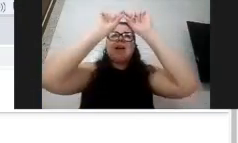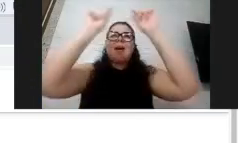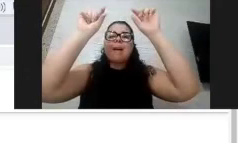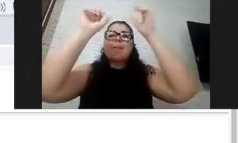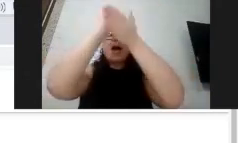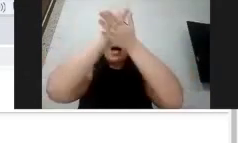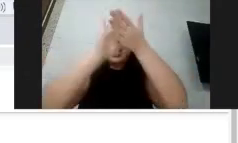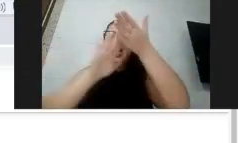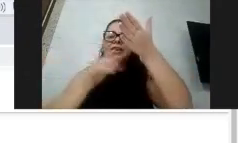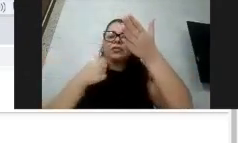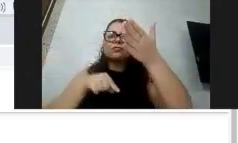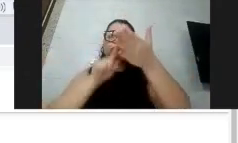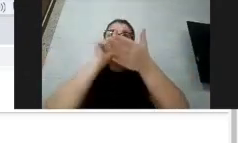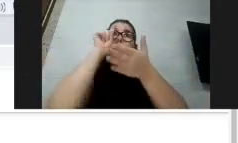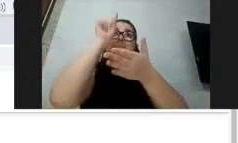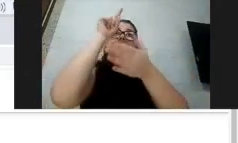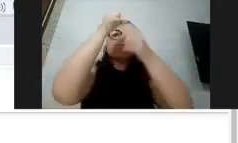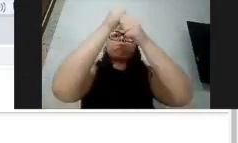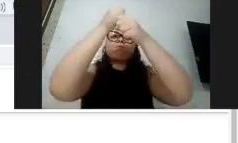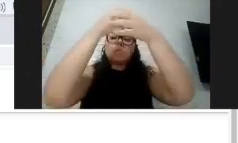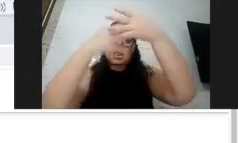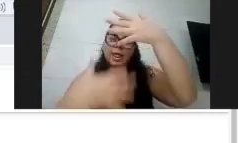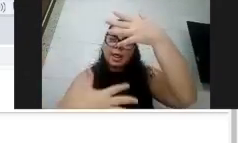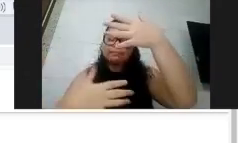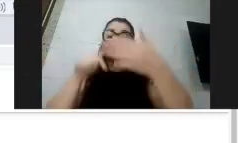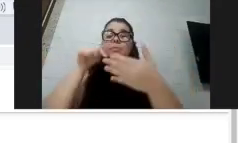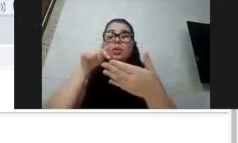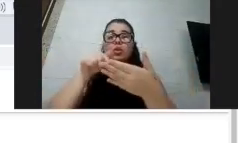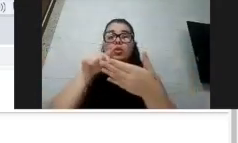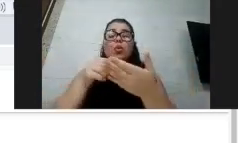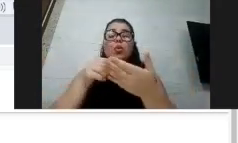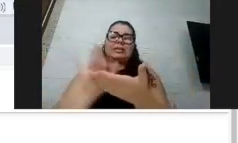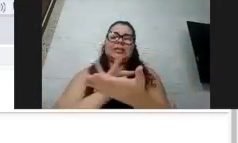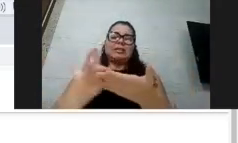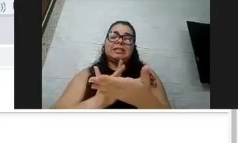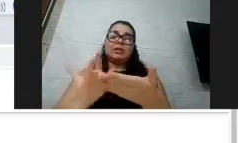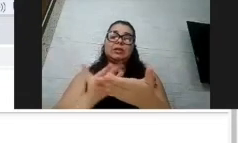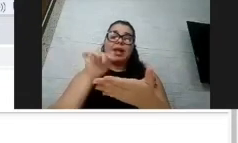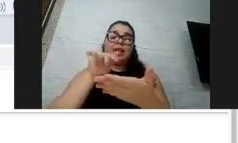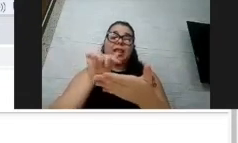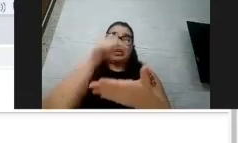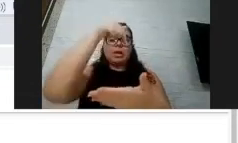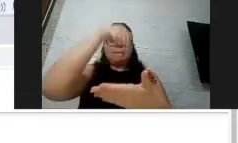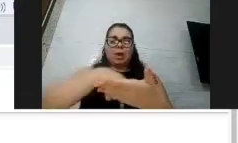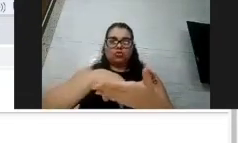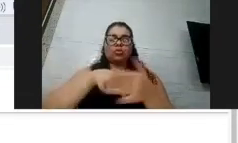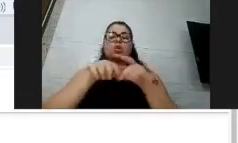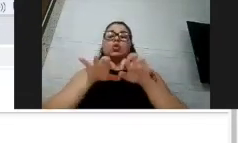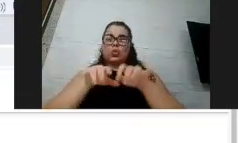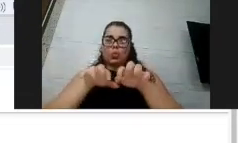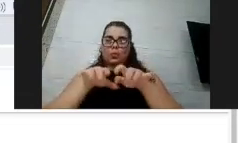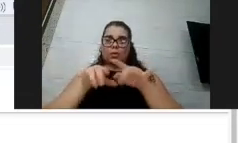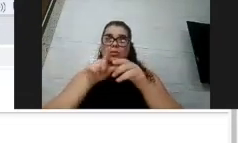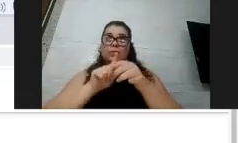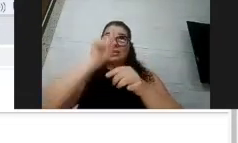pela parte de cima. No celular, ela vai aparecer na parte de baixo. Então, vai ter mural, que aí vocês podem trocar,